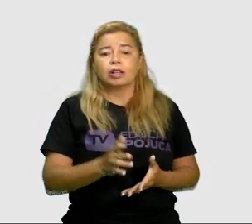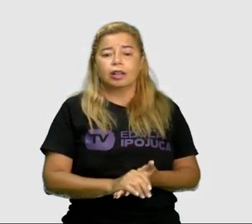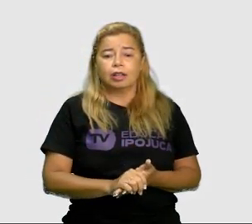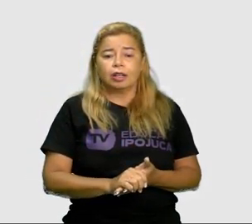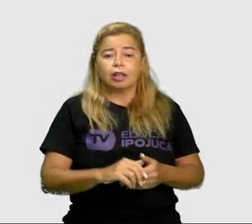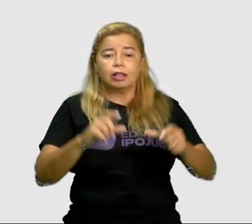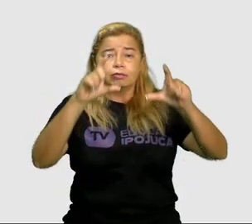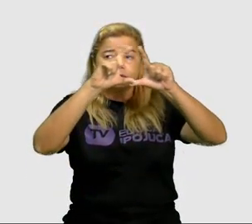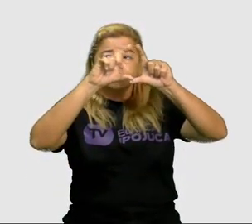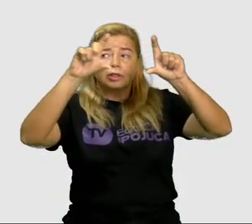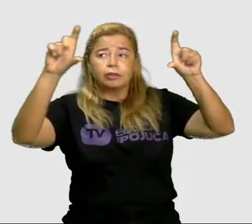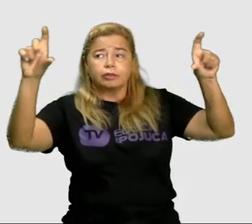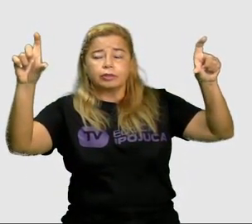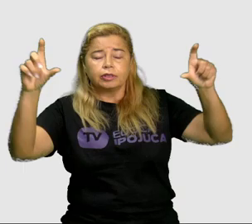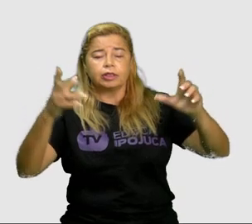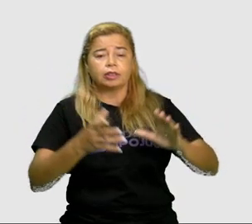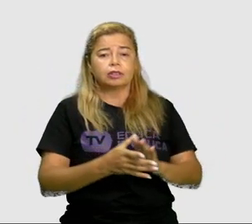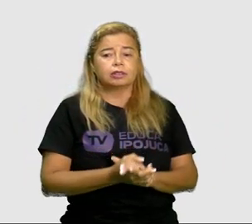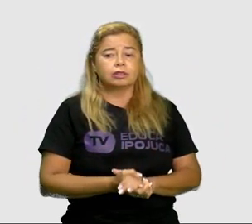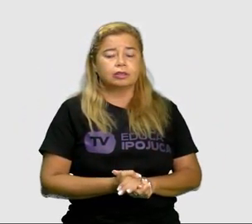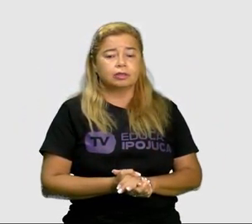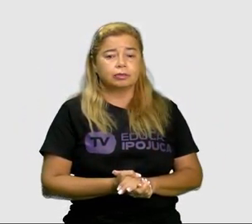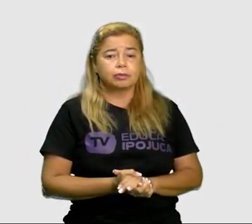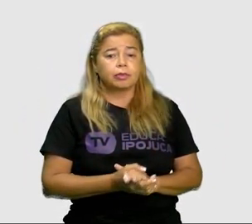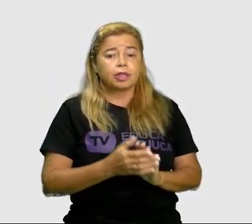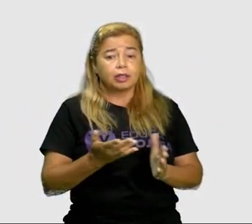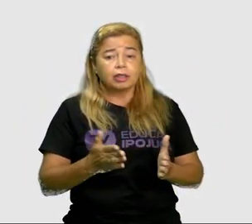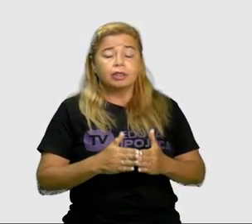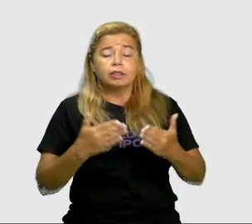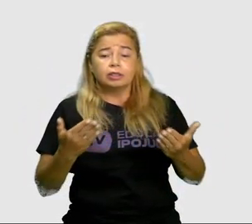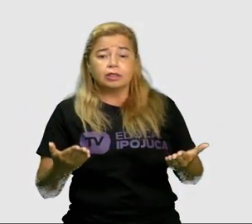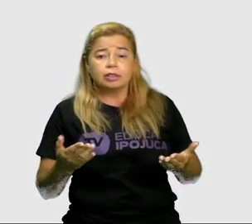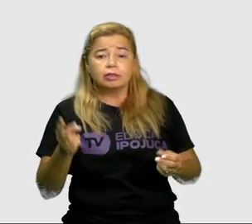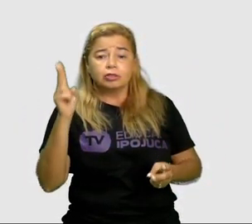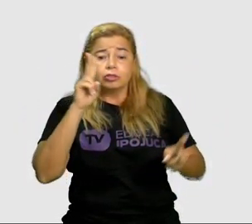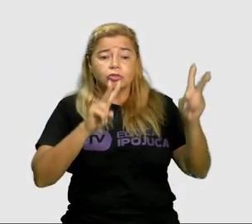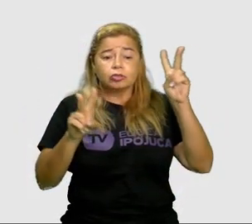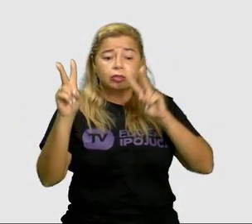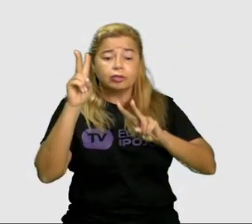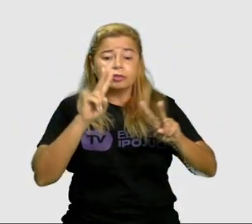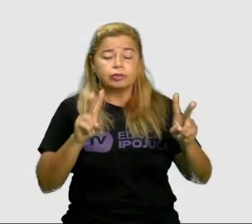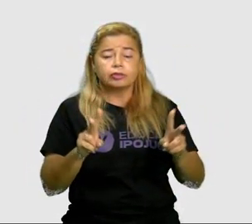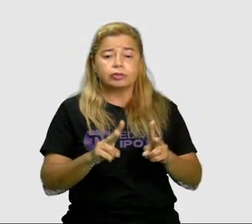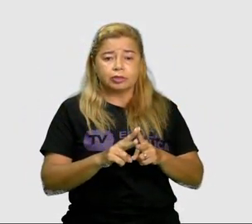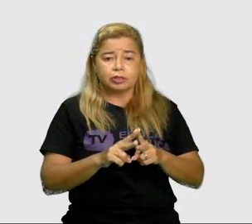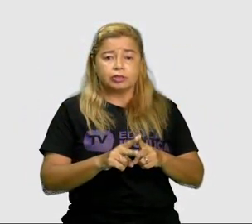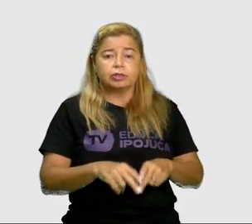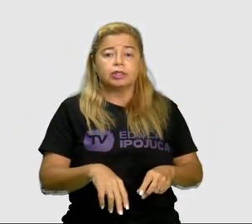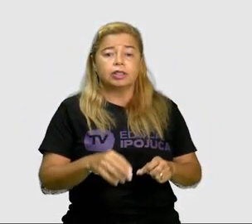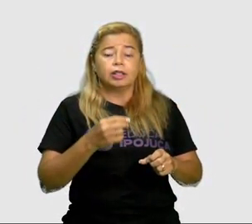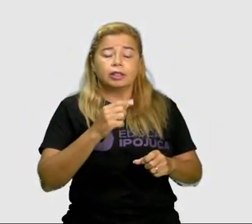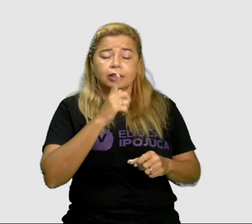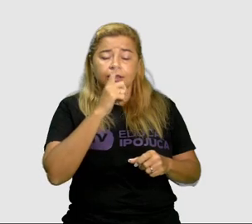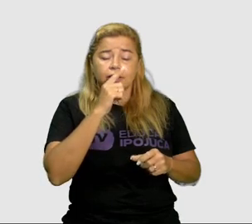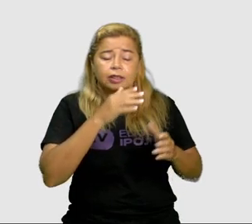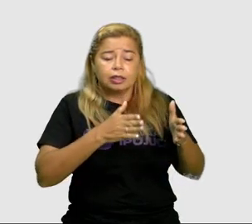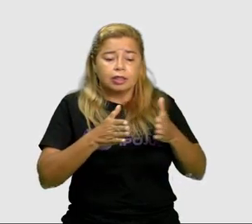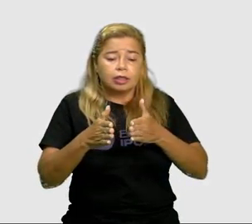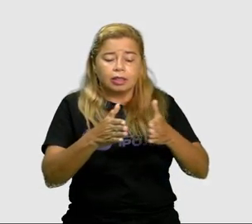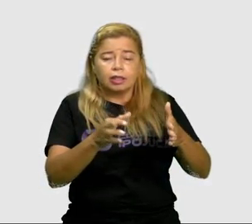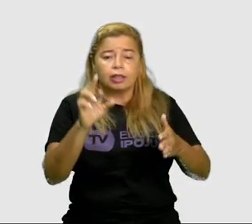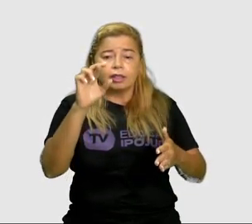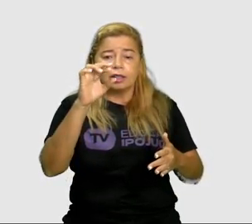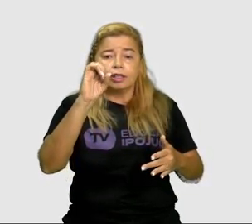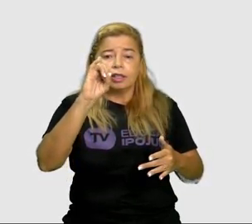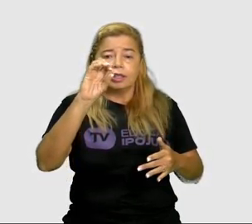das palavrinhas. Aí, aí, como já vimos, rio e frio. São